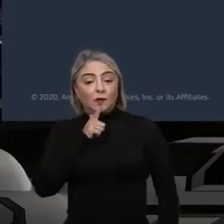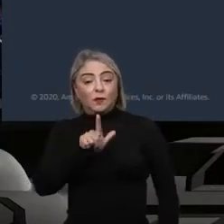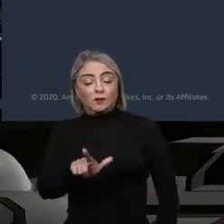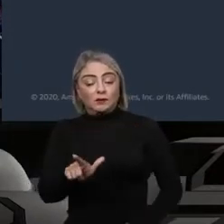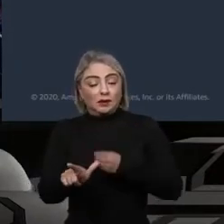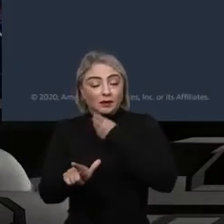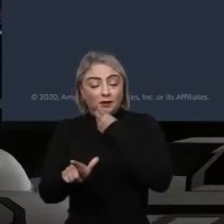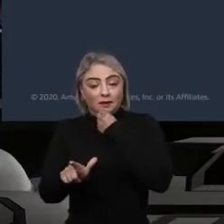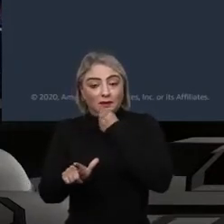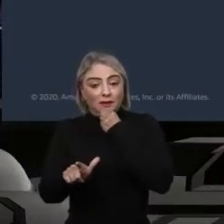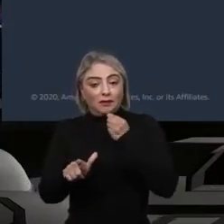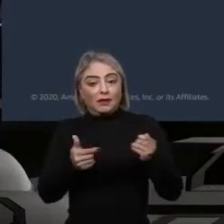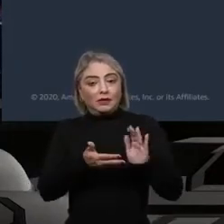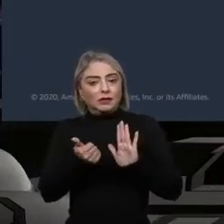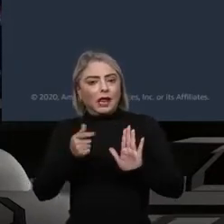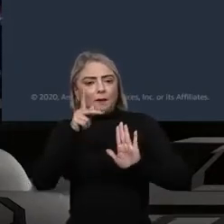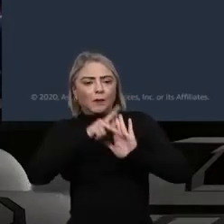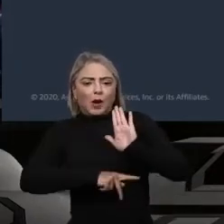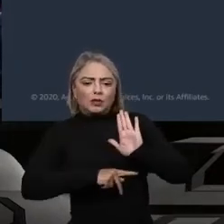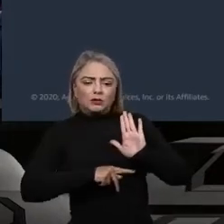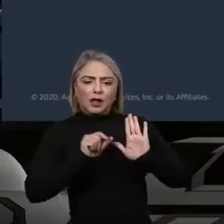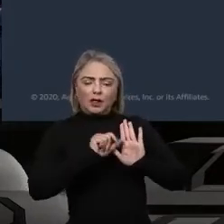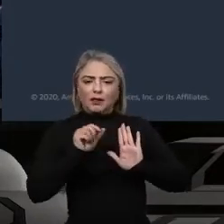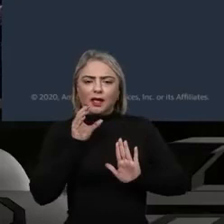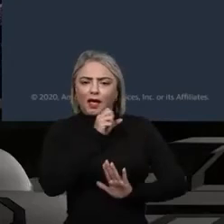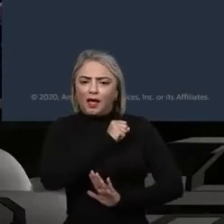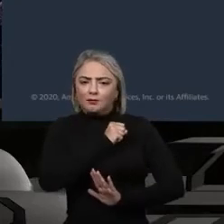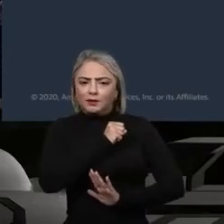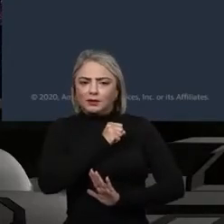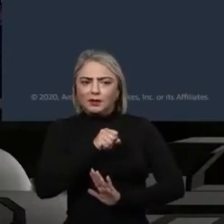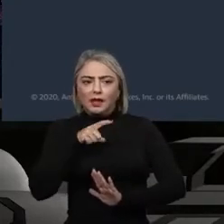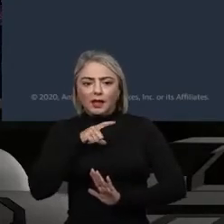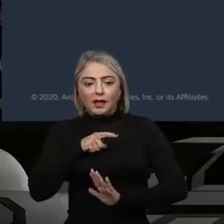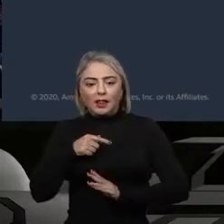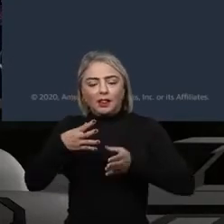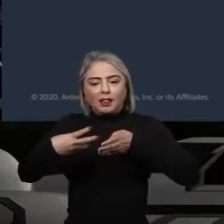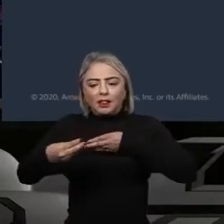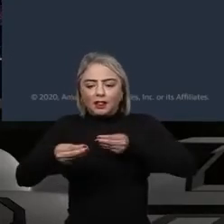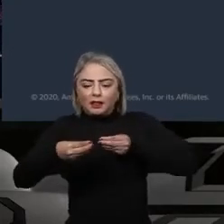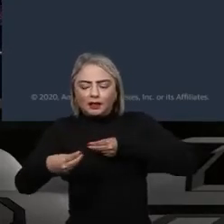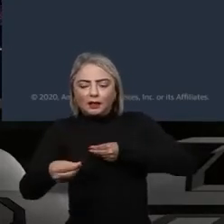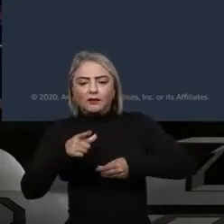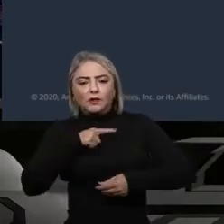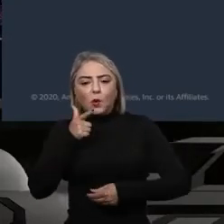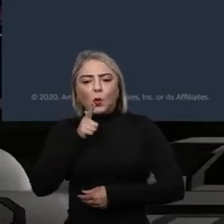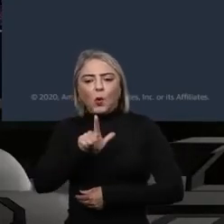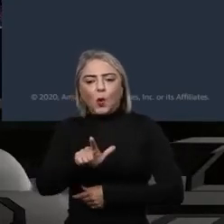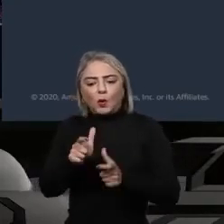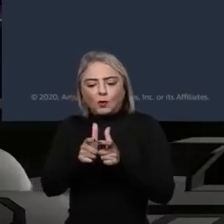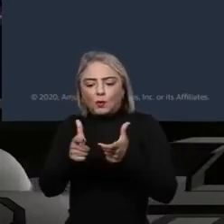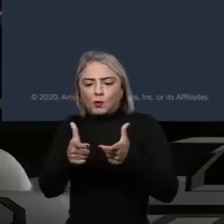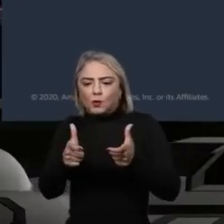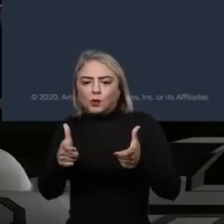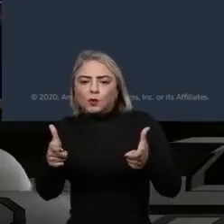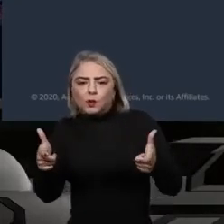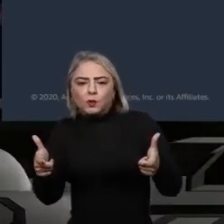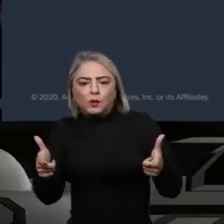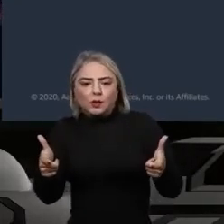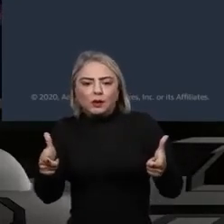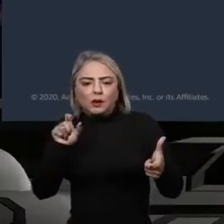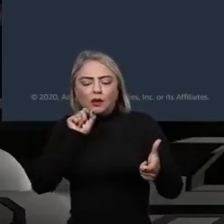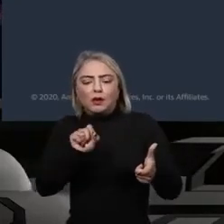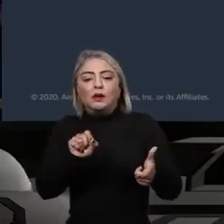tirar projetos do papel de forma rápida, ela te dá elasticidade, você consegue crescer, e